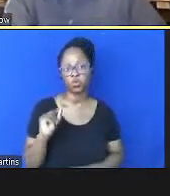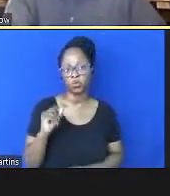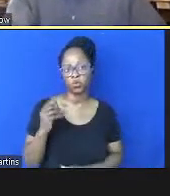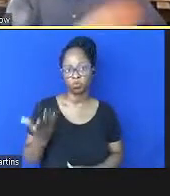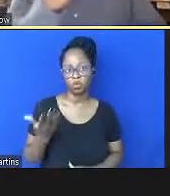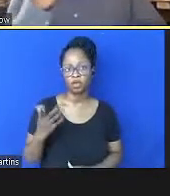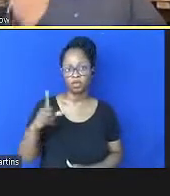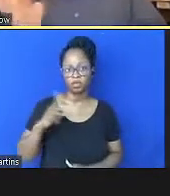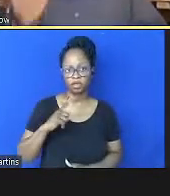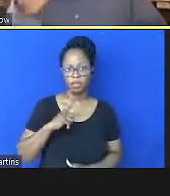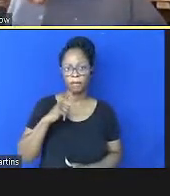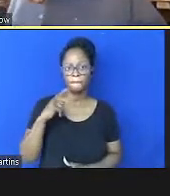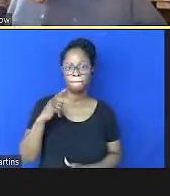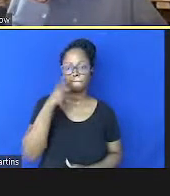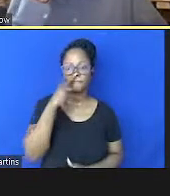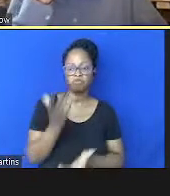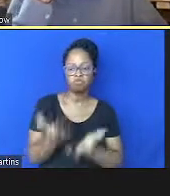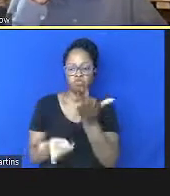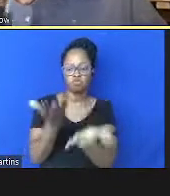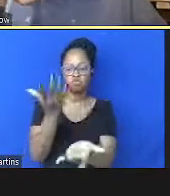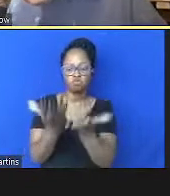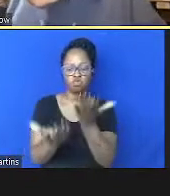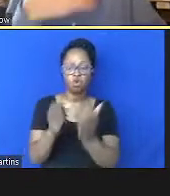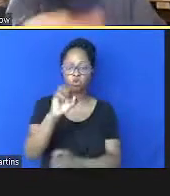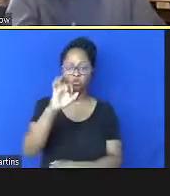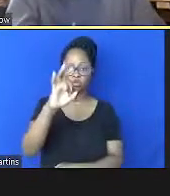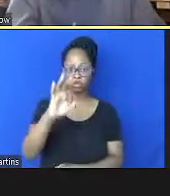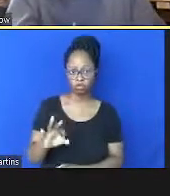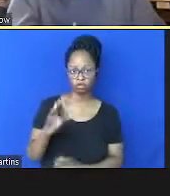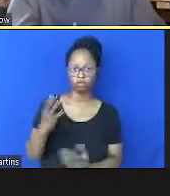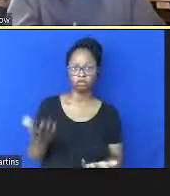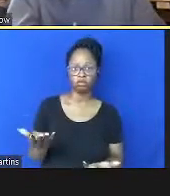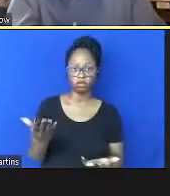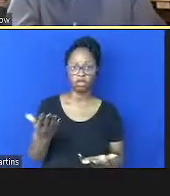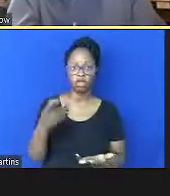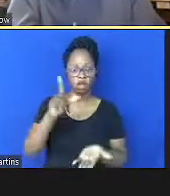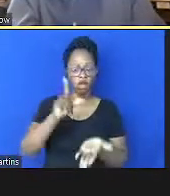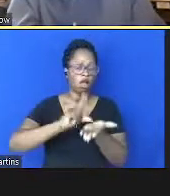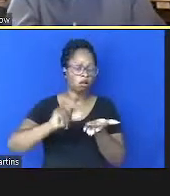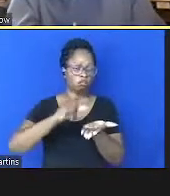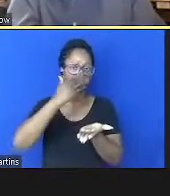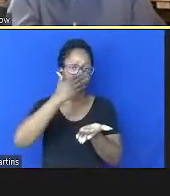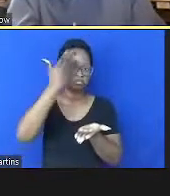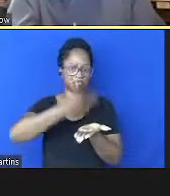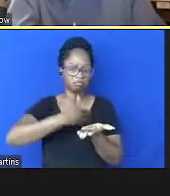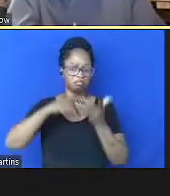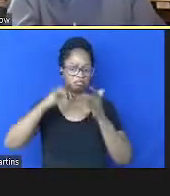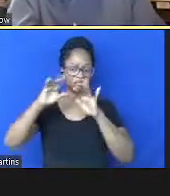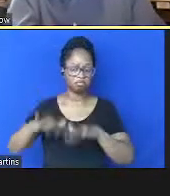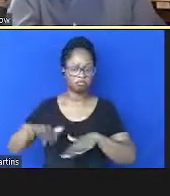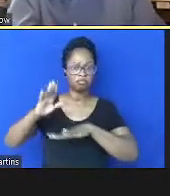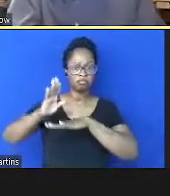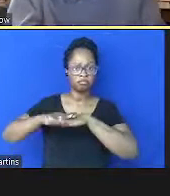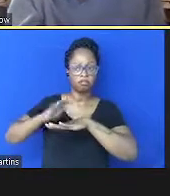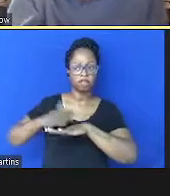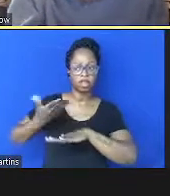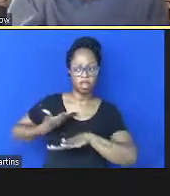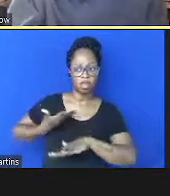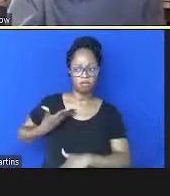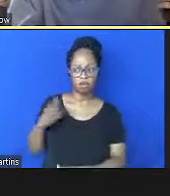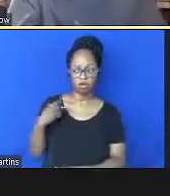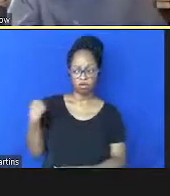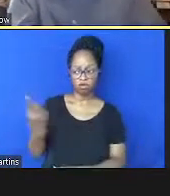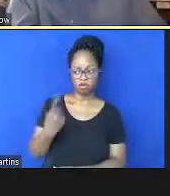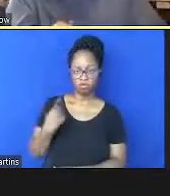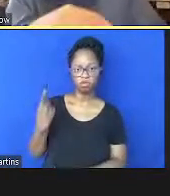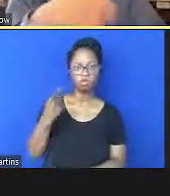queima de combustível fóssil 8% então esse artigo produzido por uns colegas vocês podem